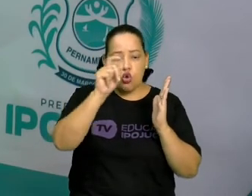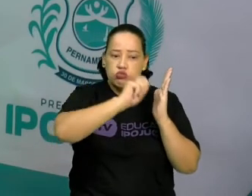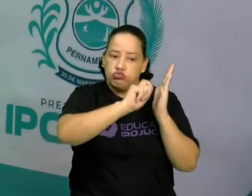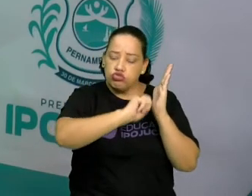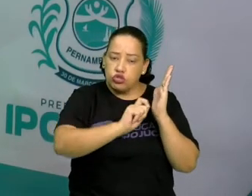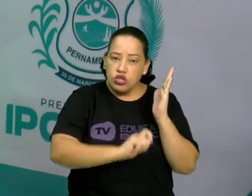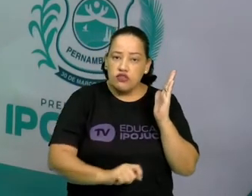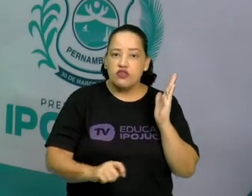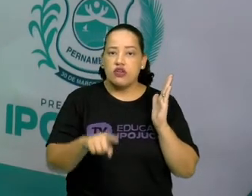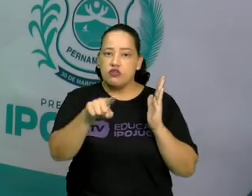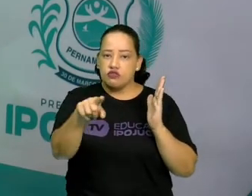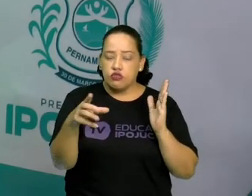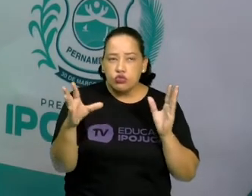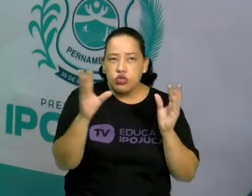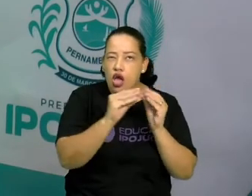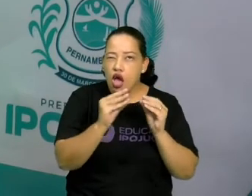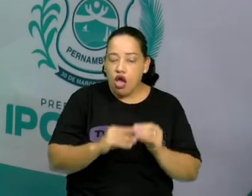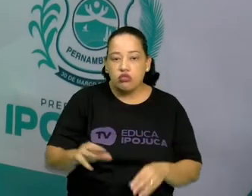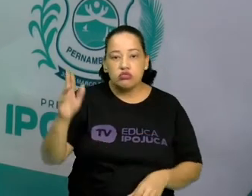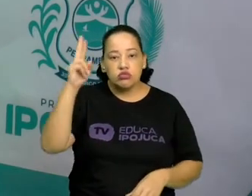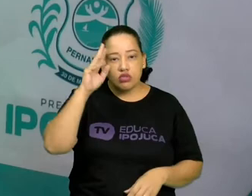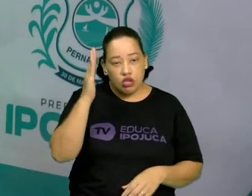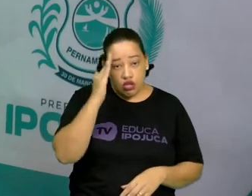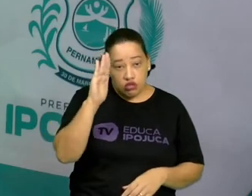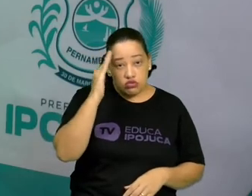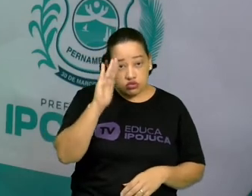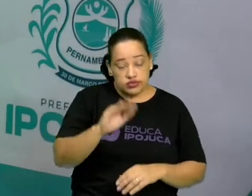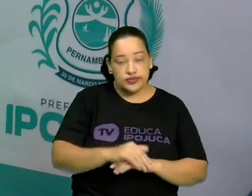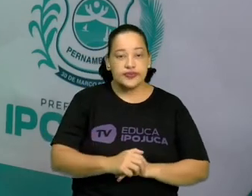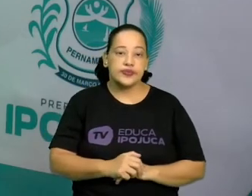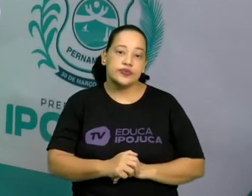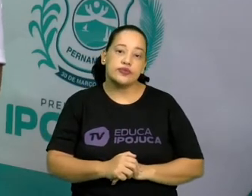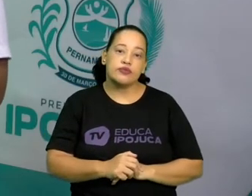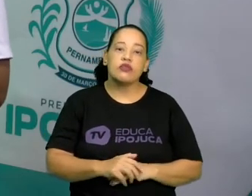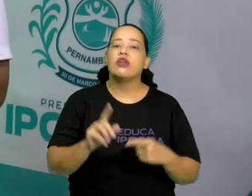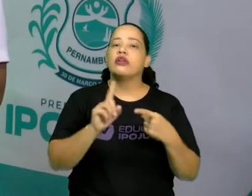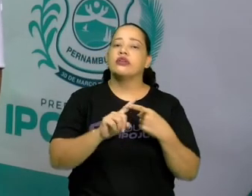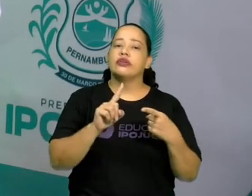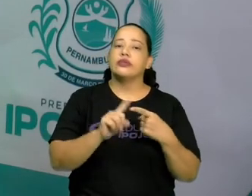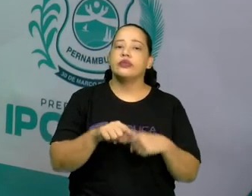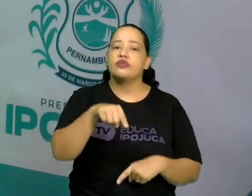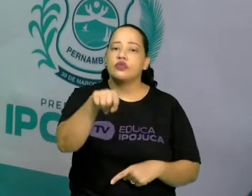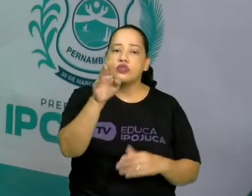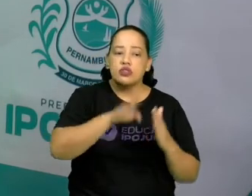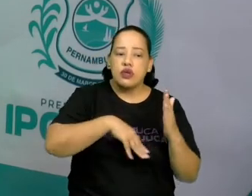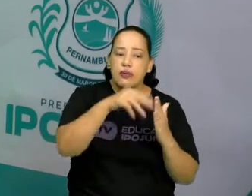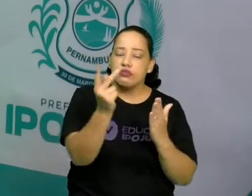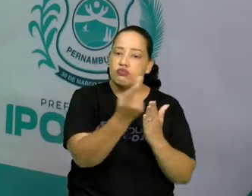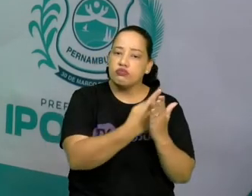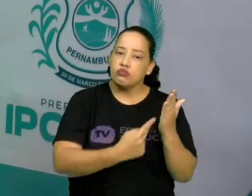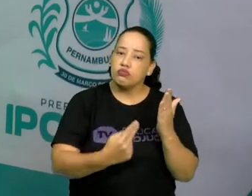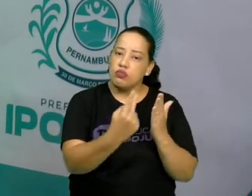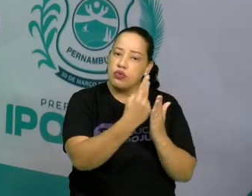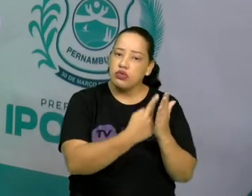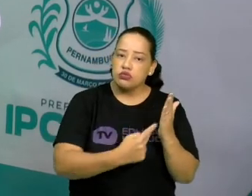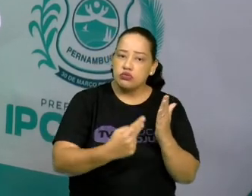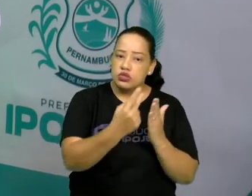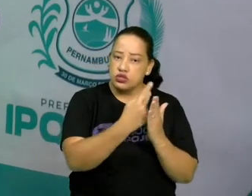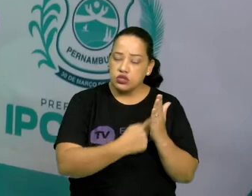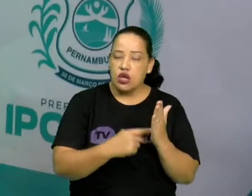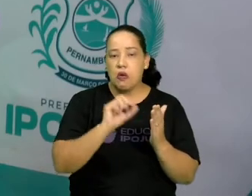compreenda de uma melhor forma e mais profundo. E realize uma pintura ou registro de uma